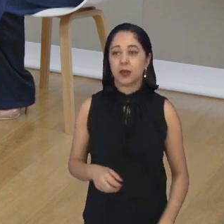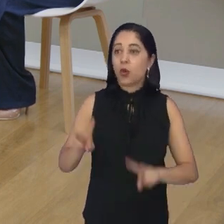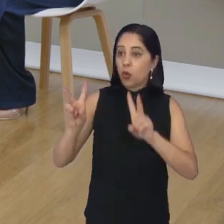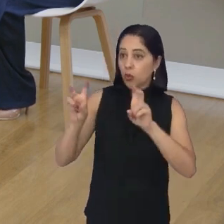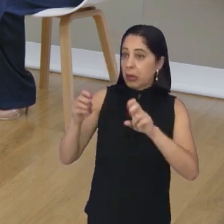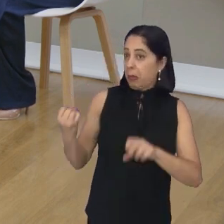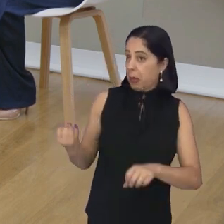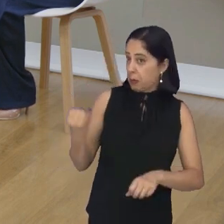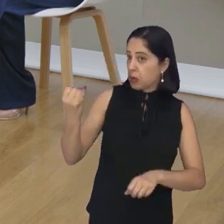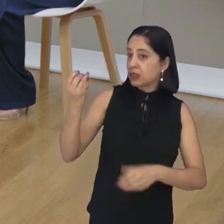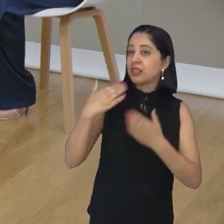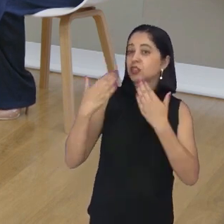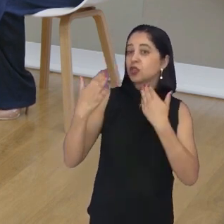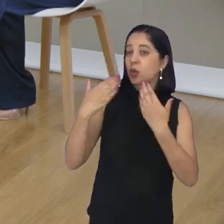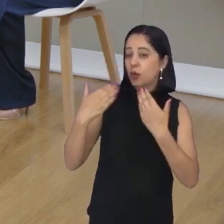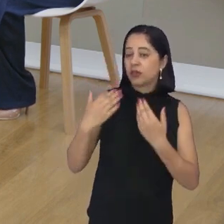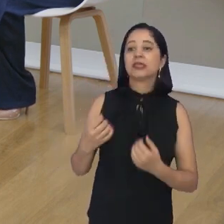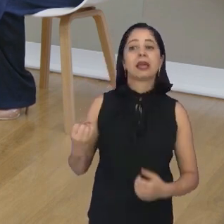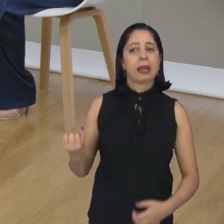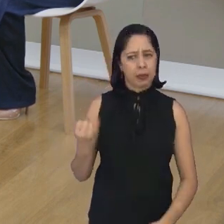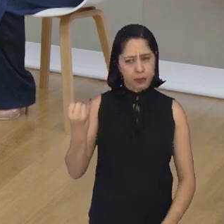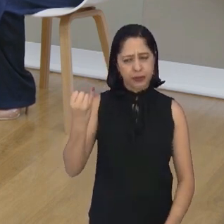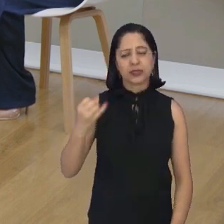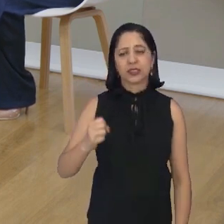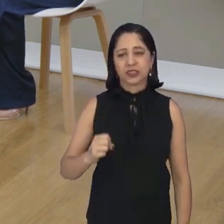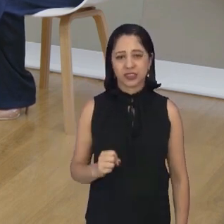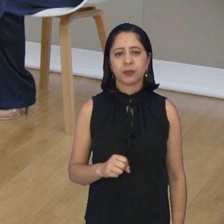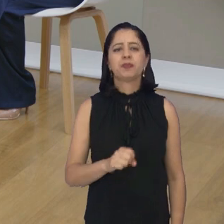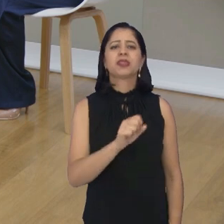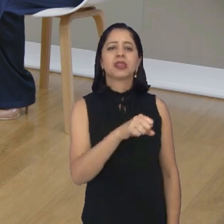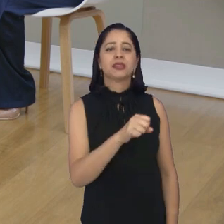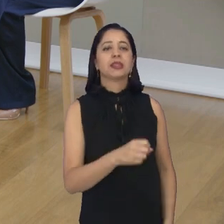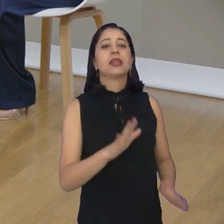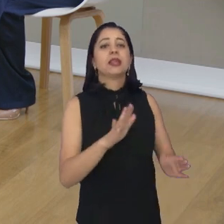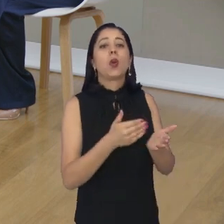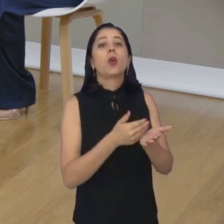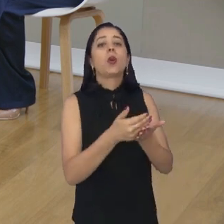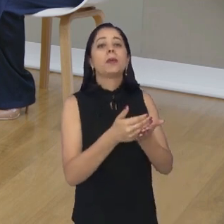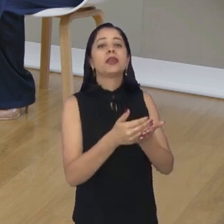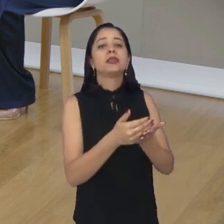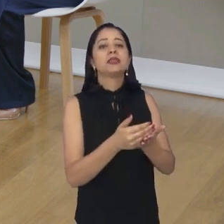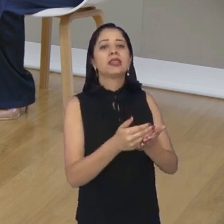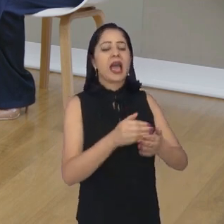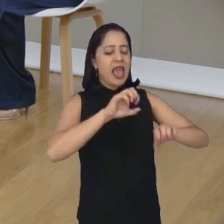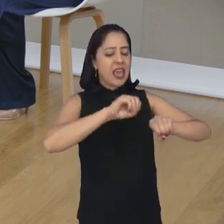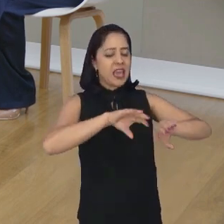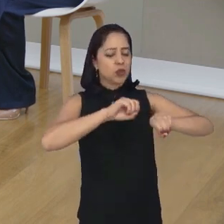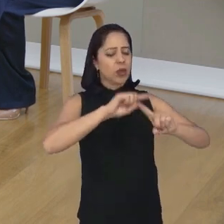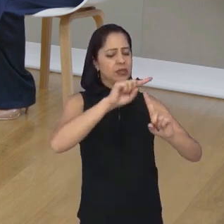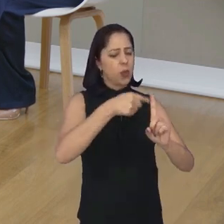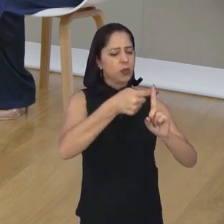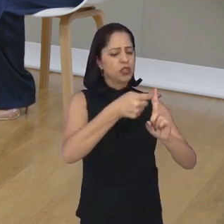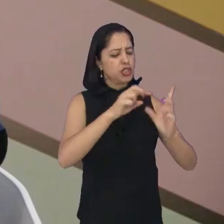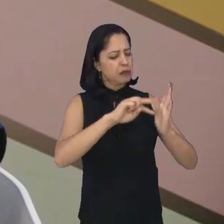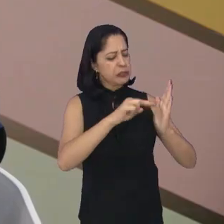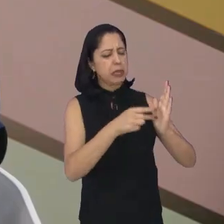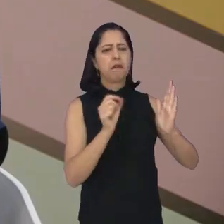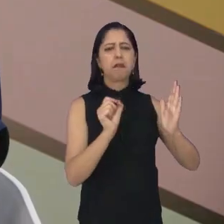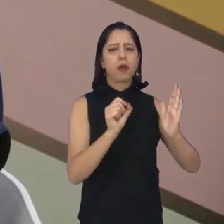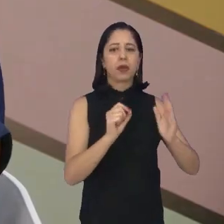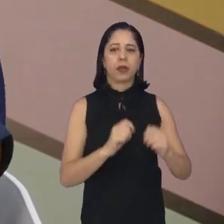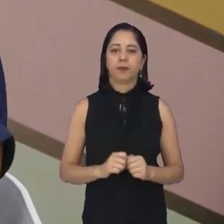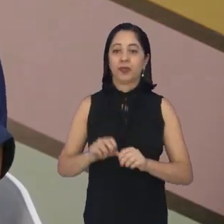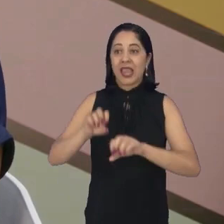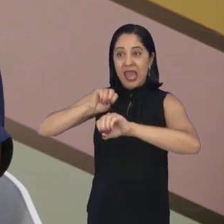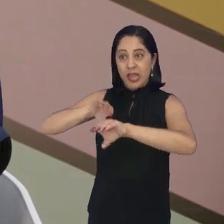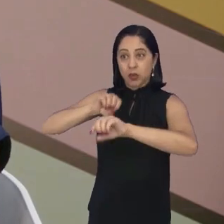tema tão importante, né? Tão necessário hoje em dia. Muito. Mariana, pra gente começar, o que é a educação positiva? Então, a